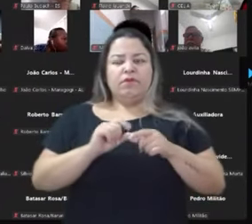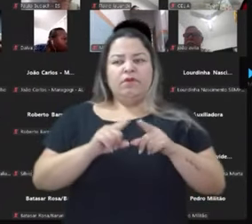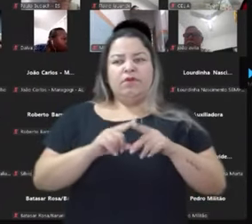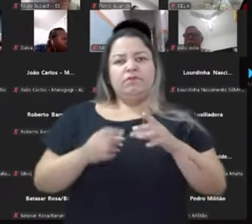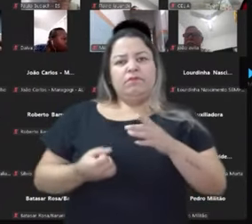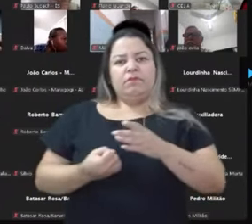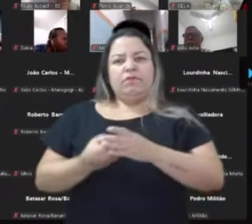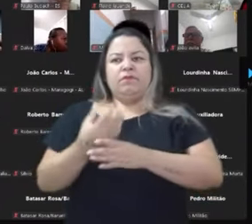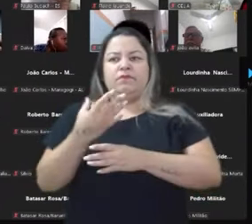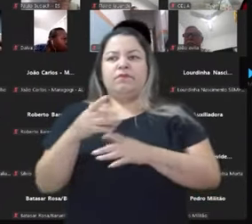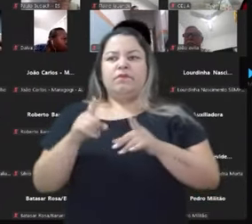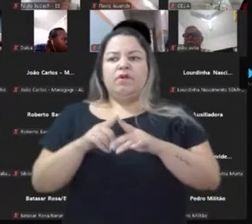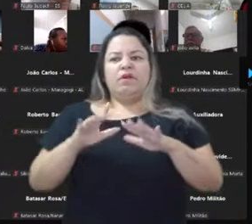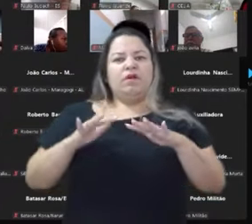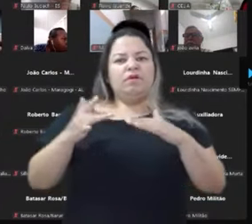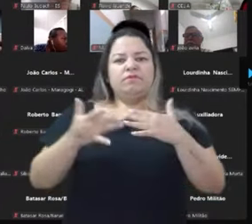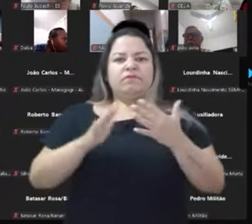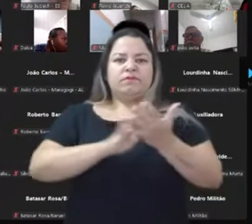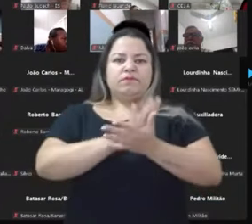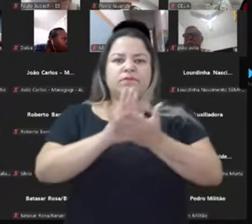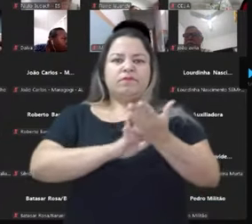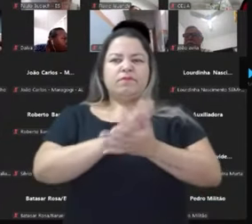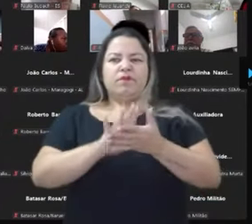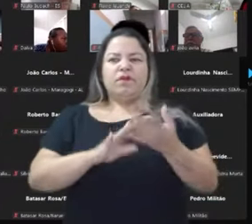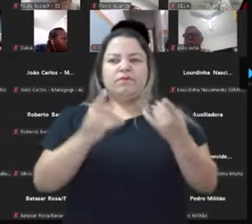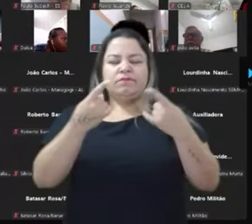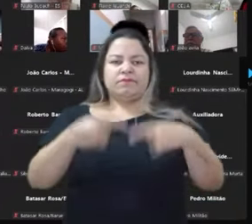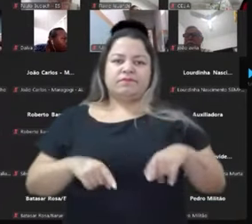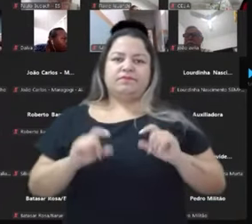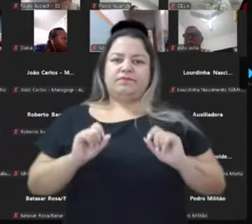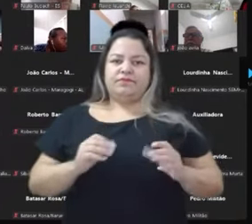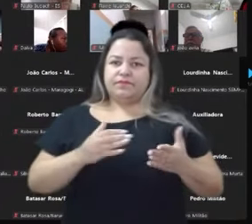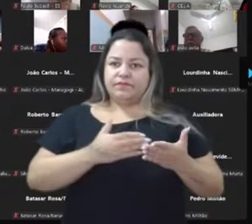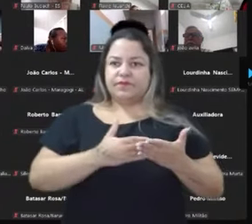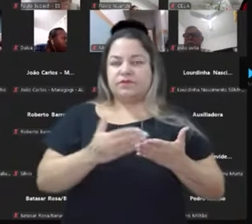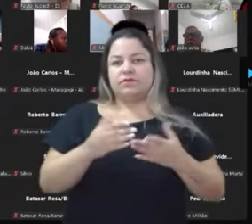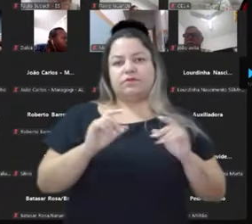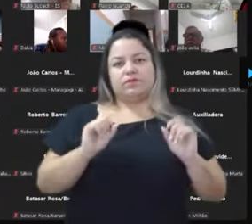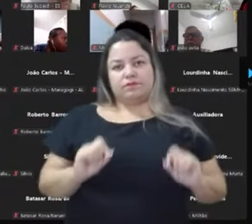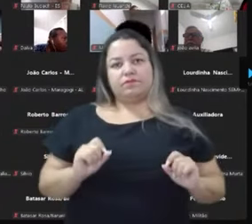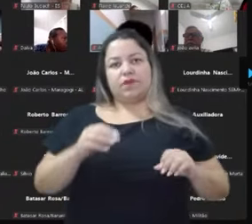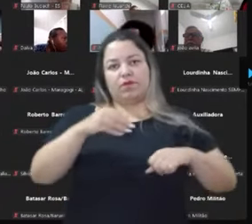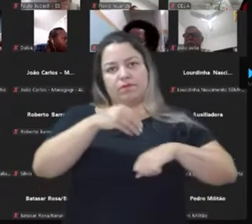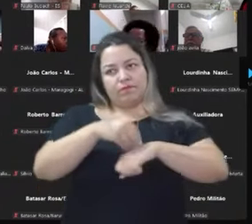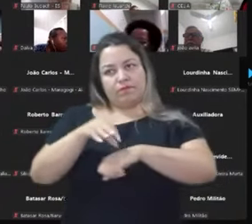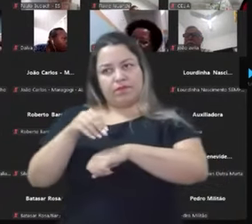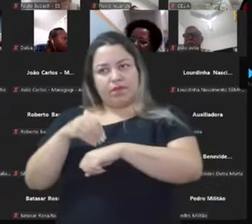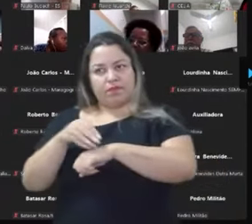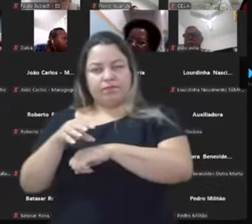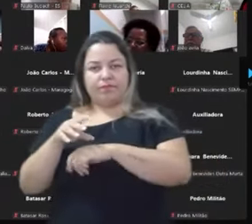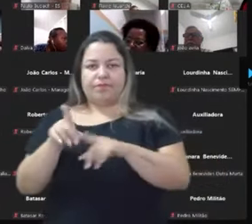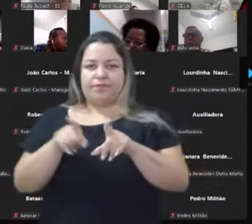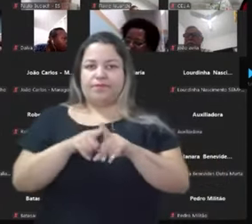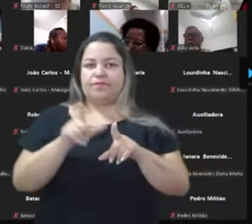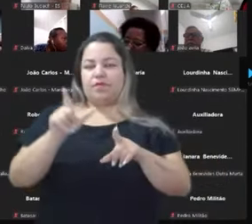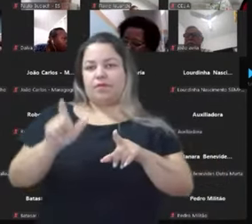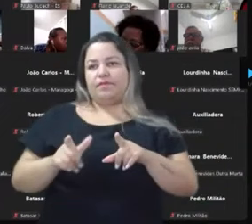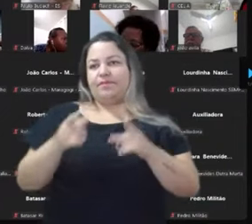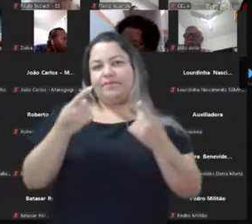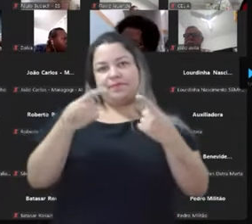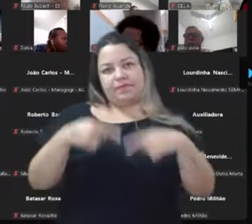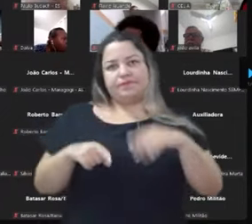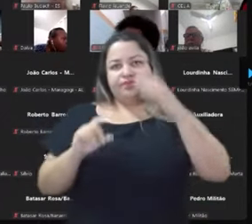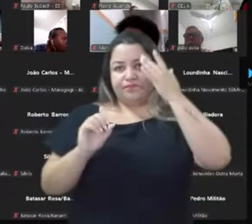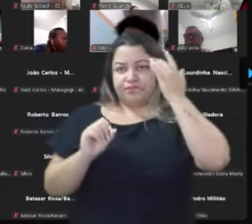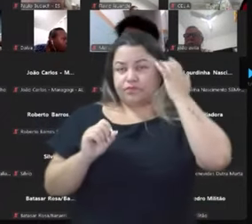ali redes que não têm nada a ver com política e começar a compartilhar ali o perfil de alguém que é político, e eles já estão